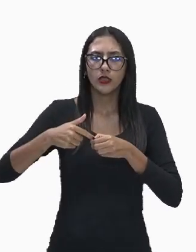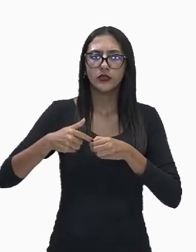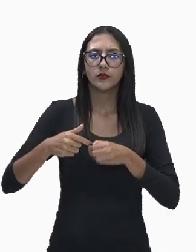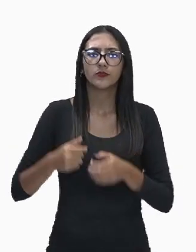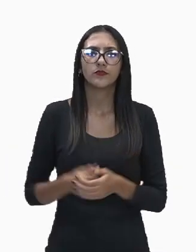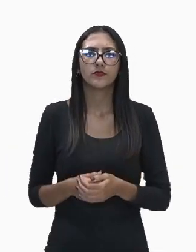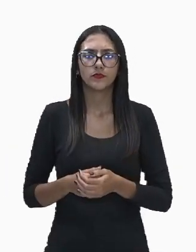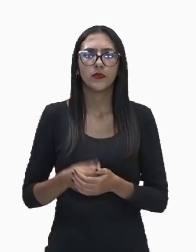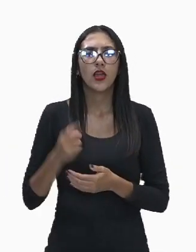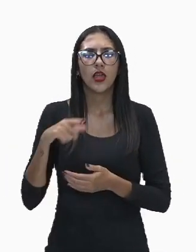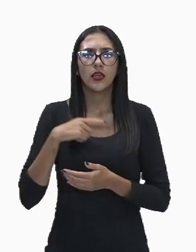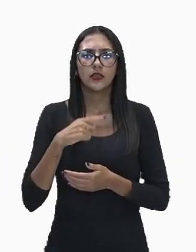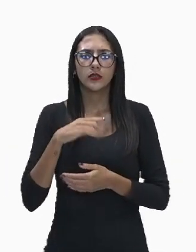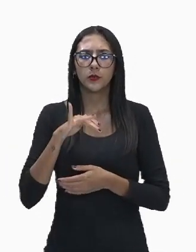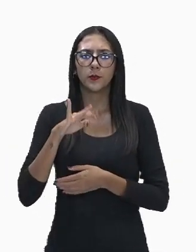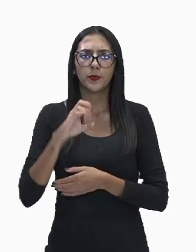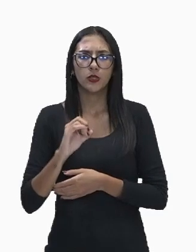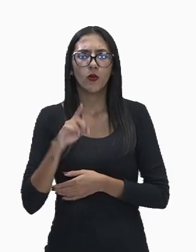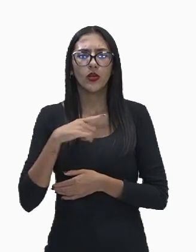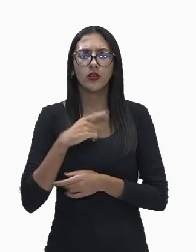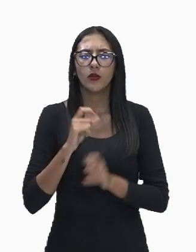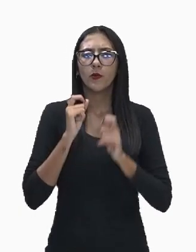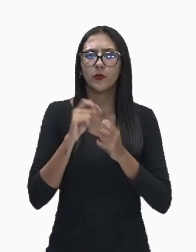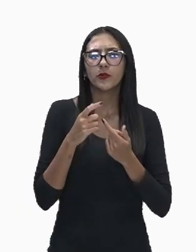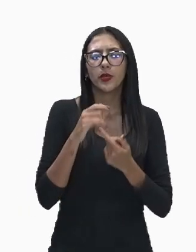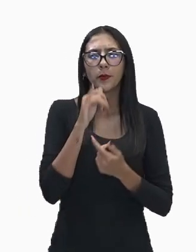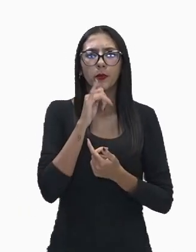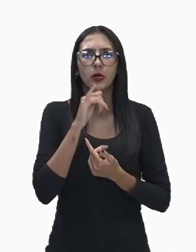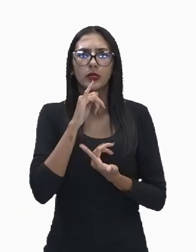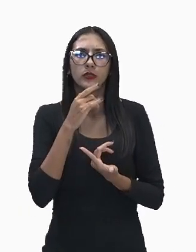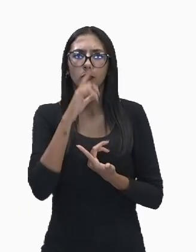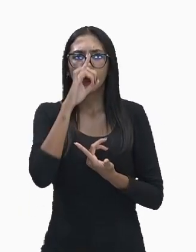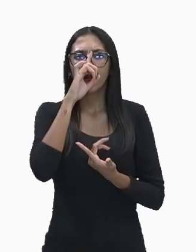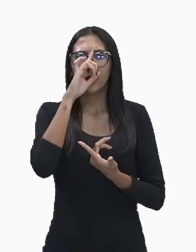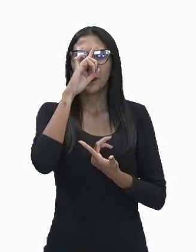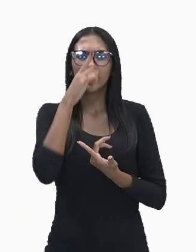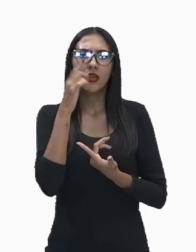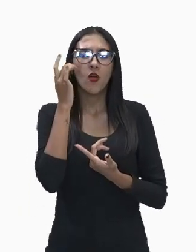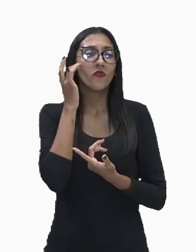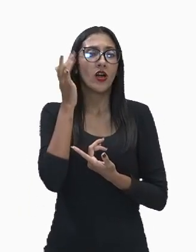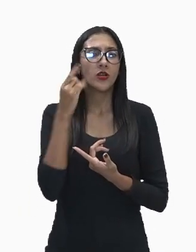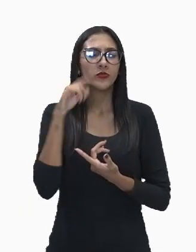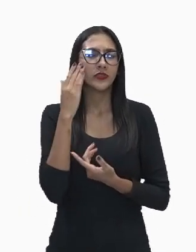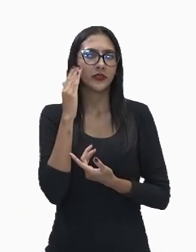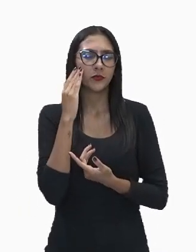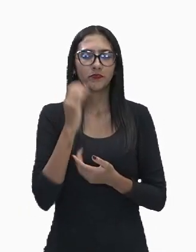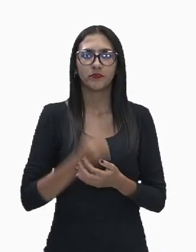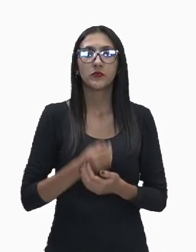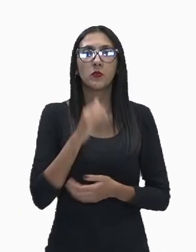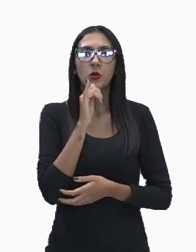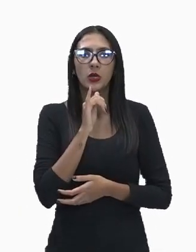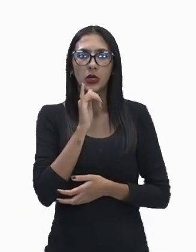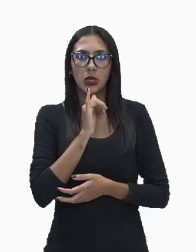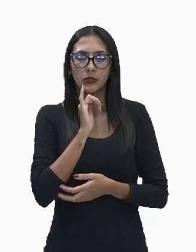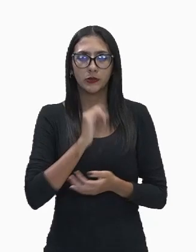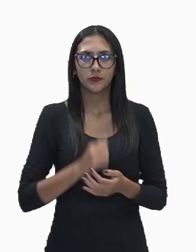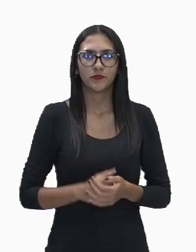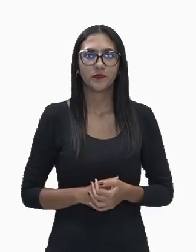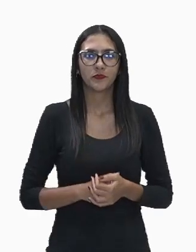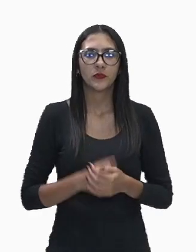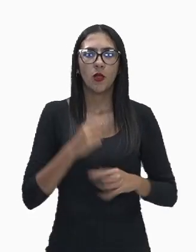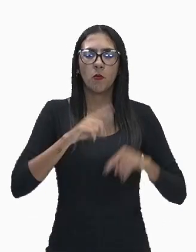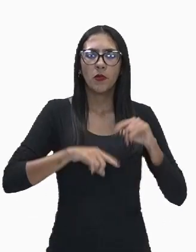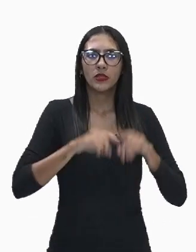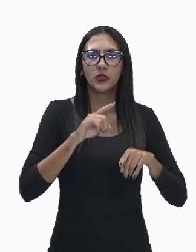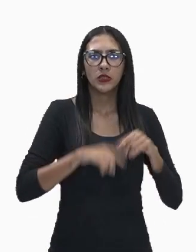ela é eu vou tentar explicar para você aqui de forma bem fácil. se você pegar um pouco de